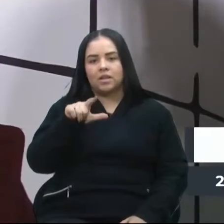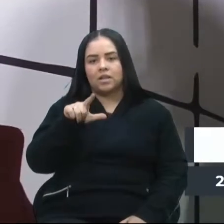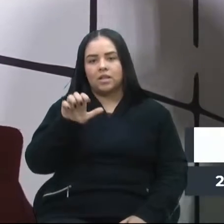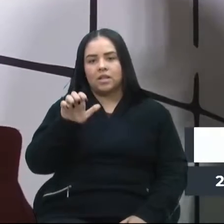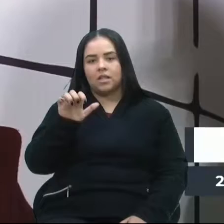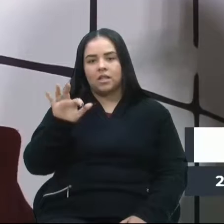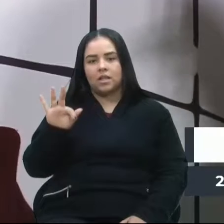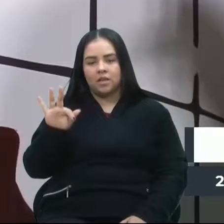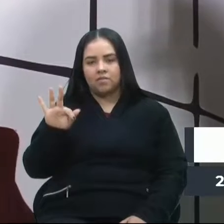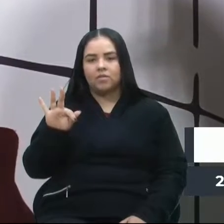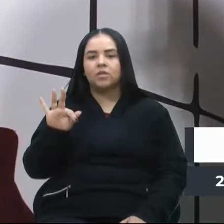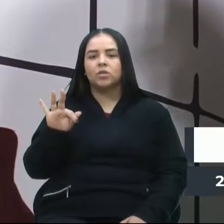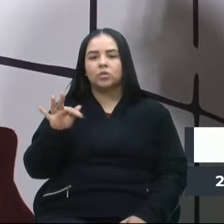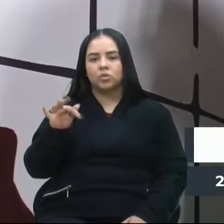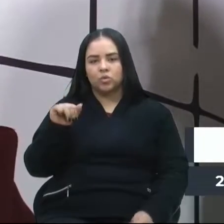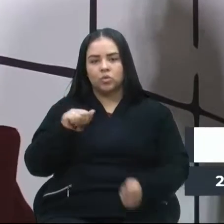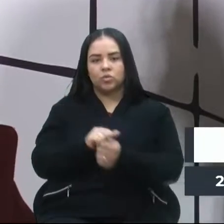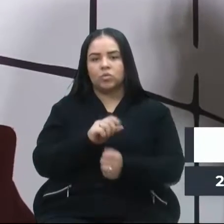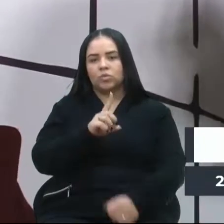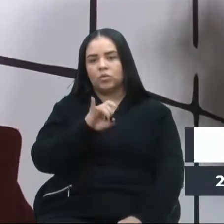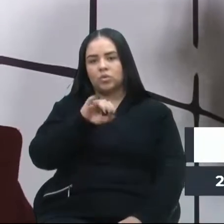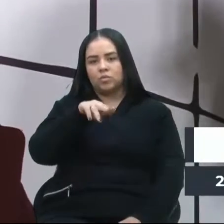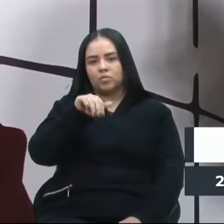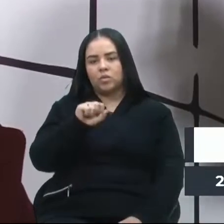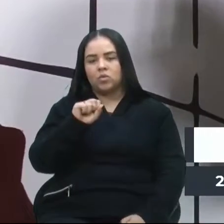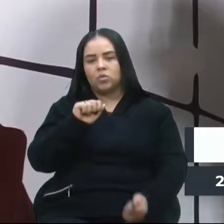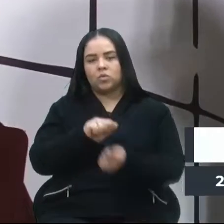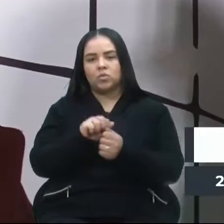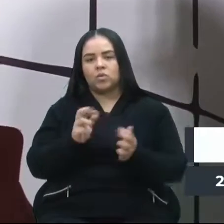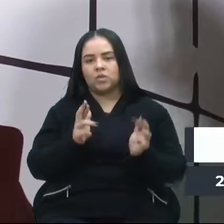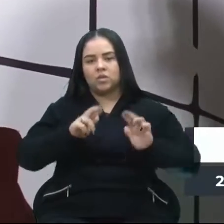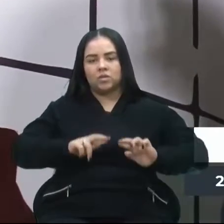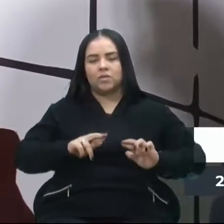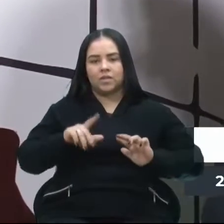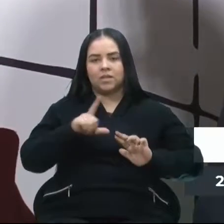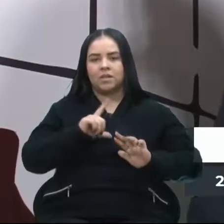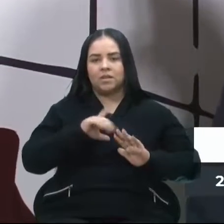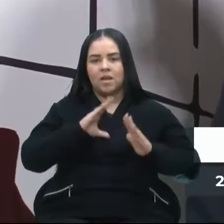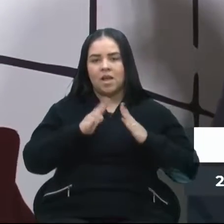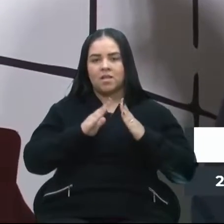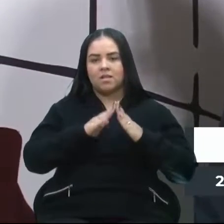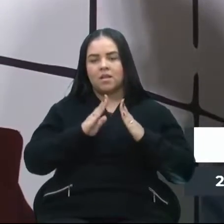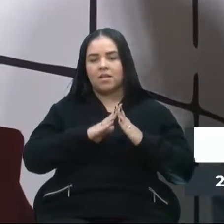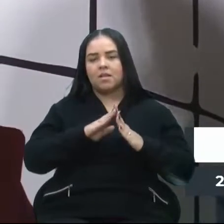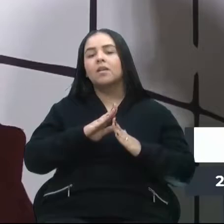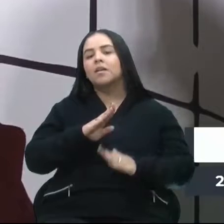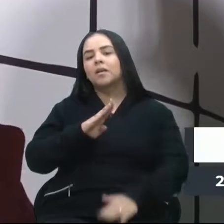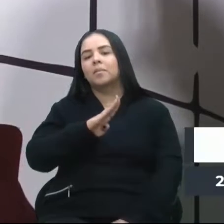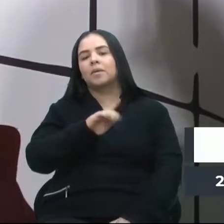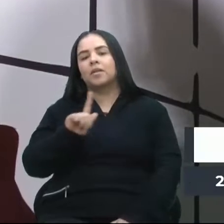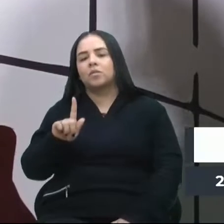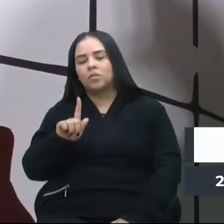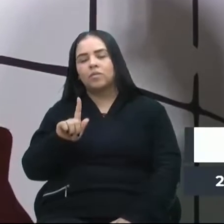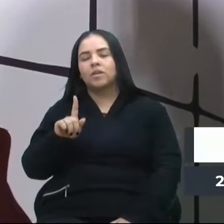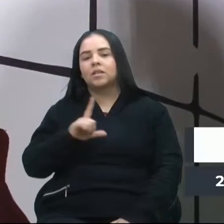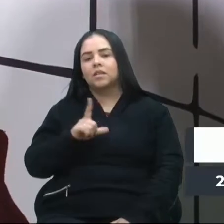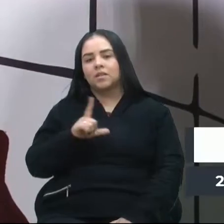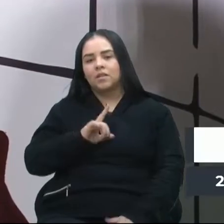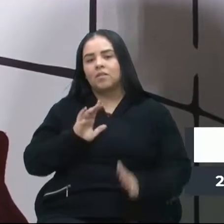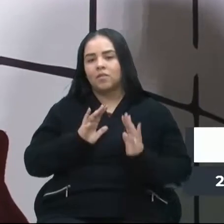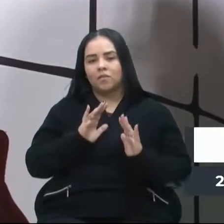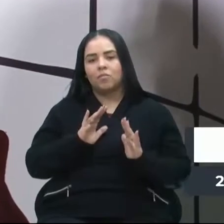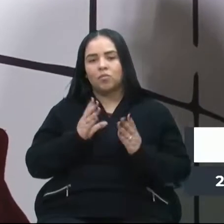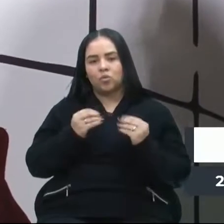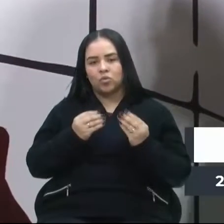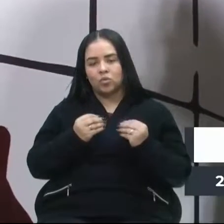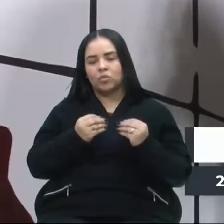Dimas aqui, que faz parte da nossa região, morador de Bento, mas muito atuante, né, aqui no município de Caxias